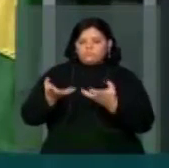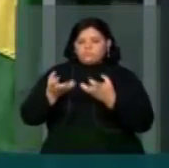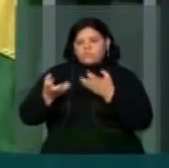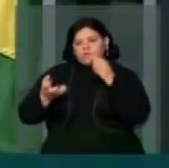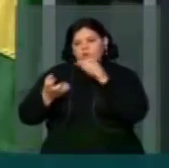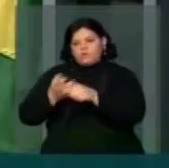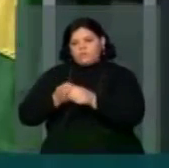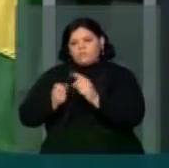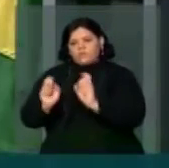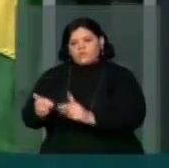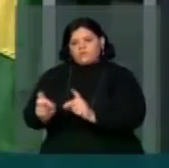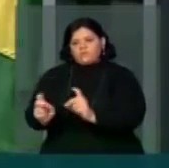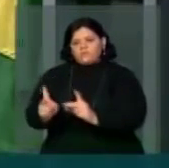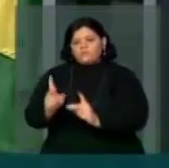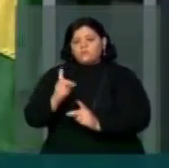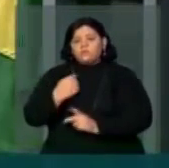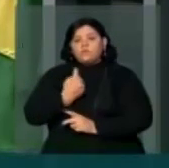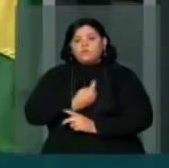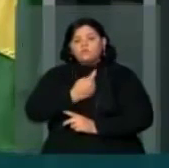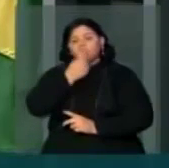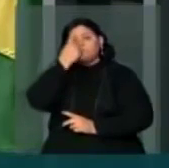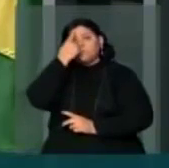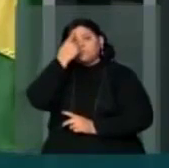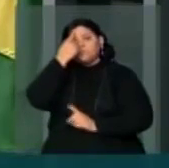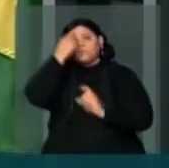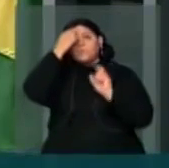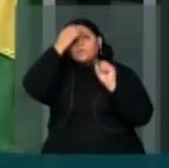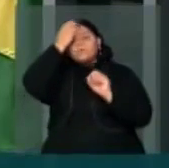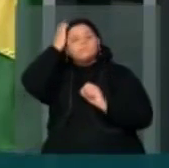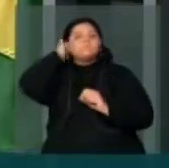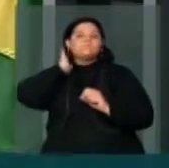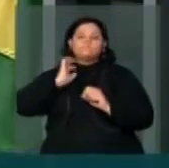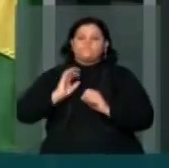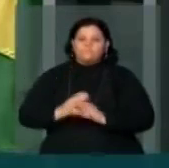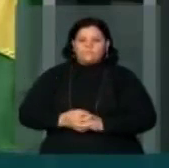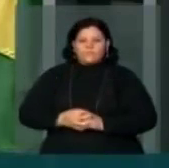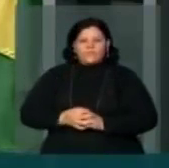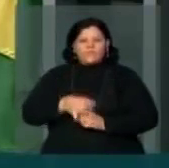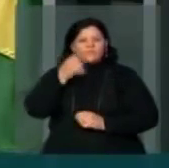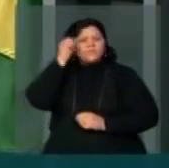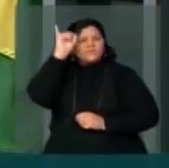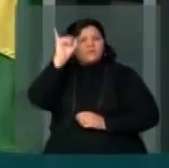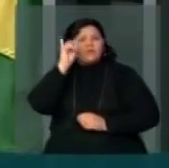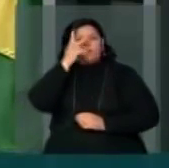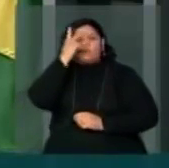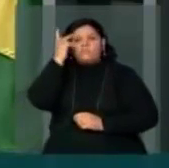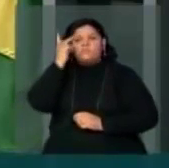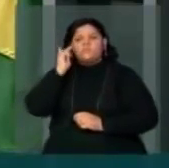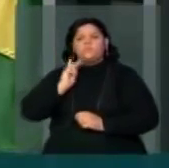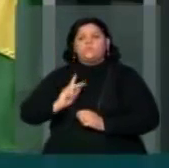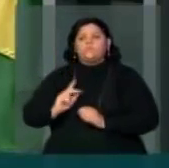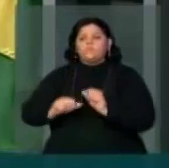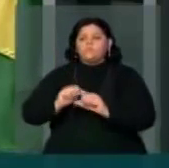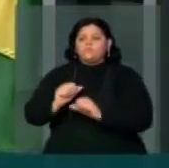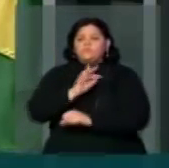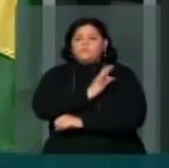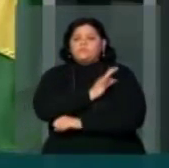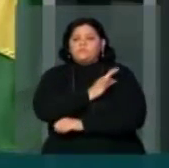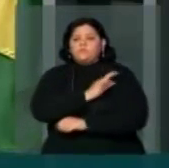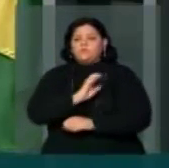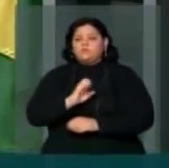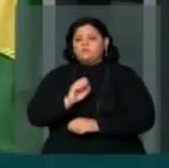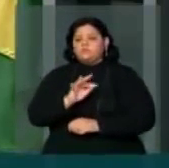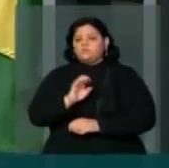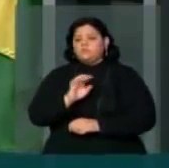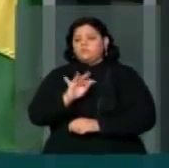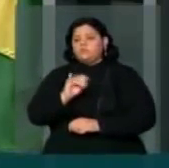é impedir que o fabricante de automóveis ou motocicletas modifique técnica, estética